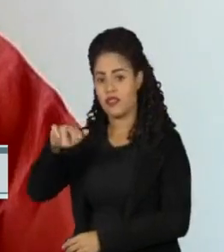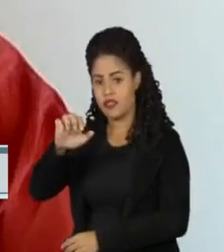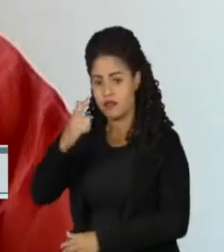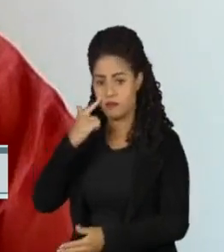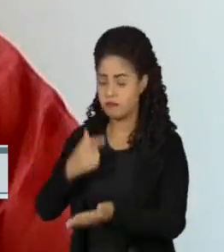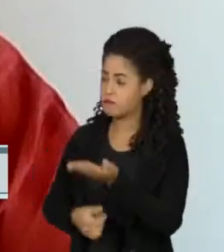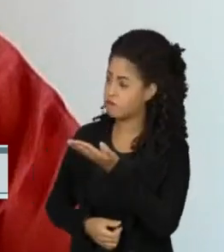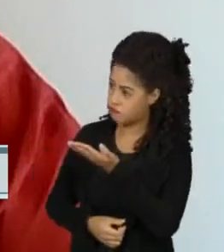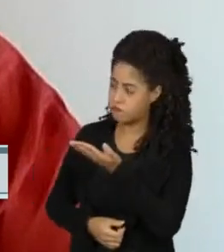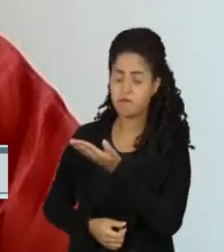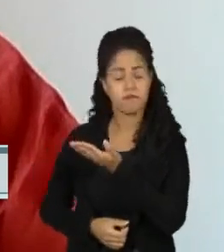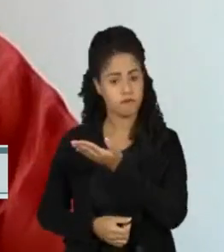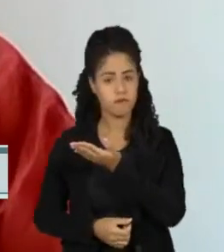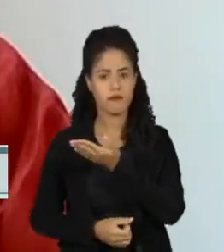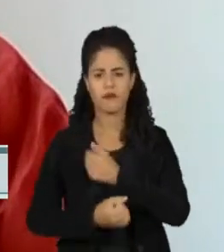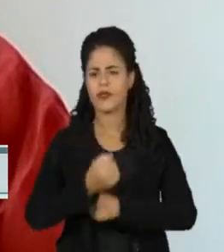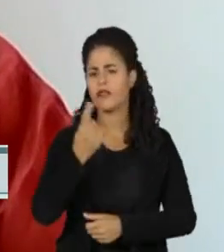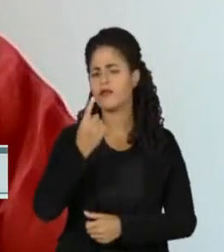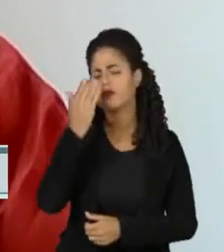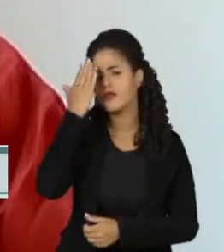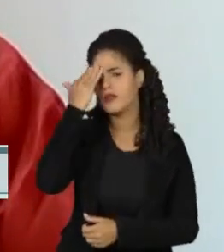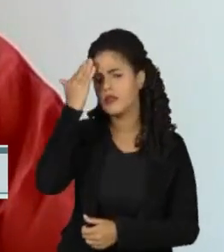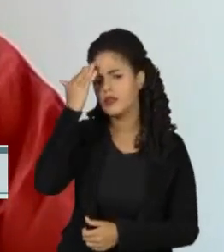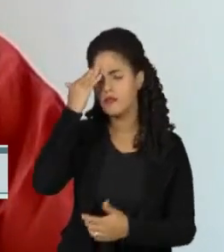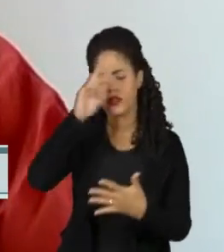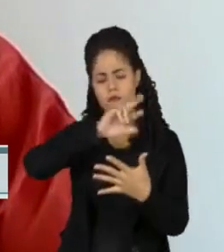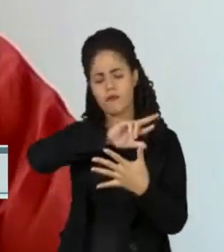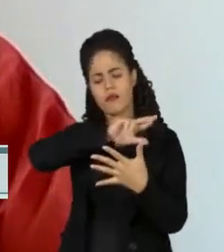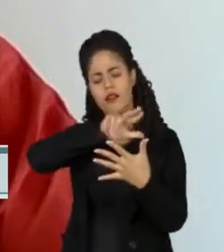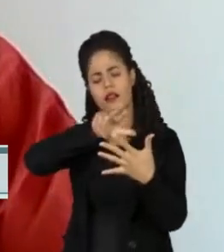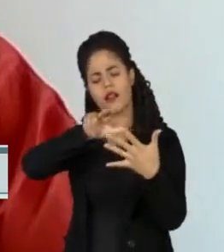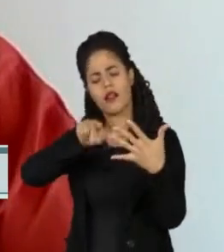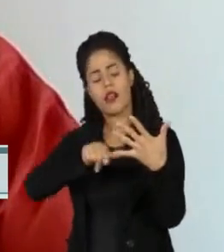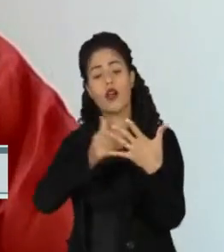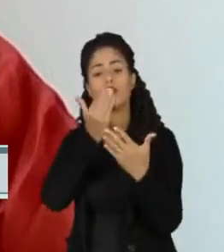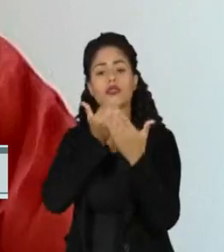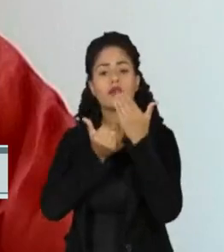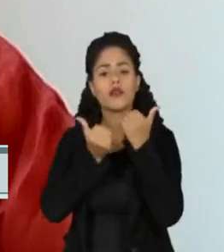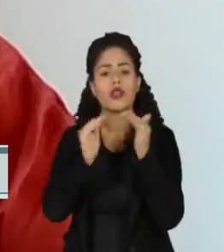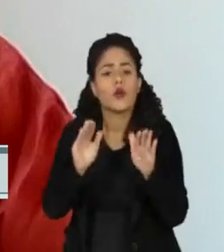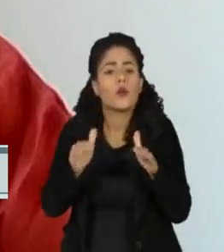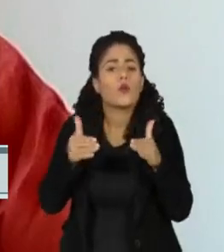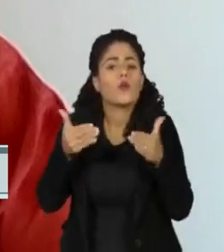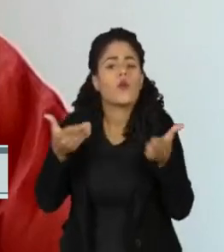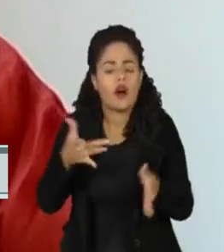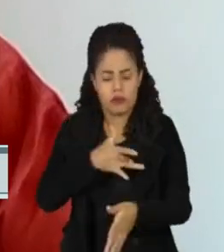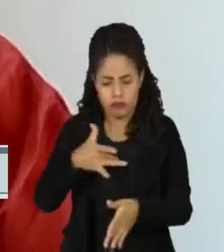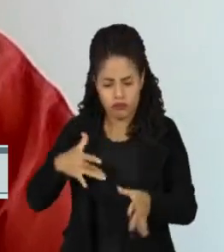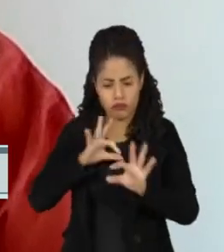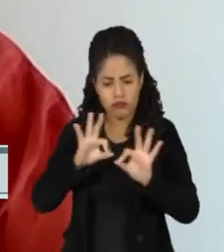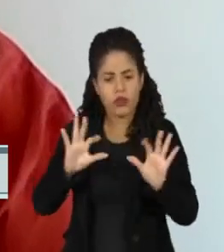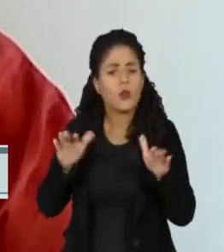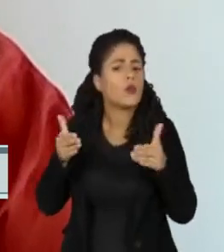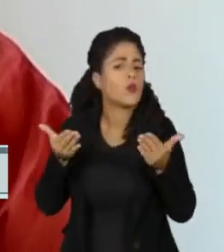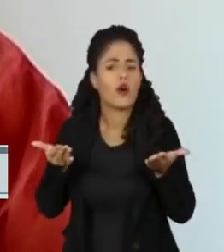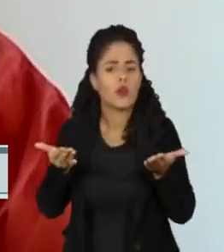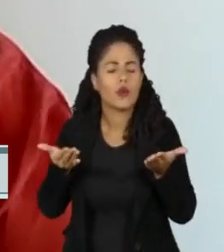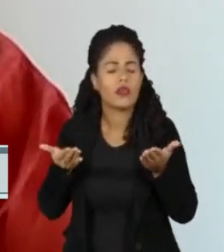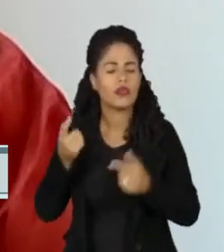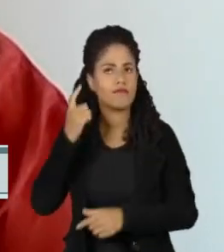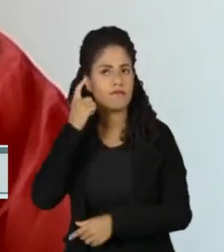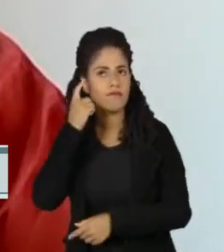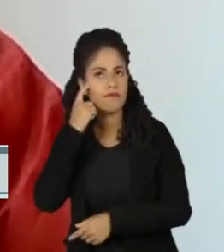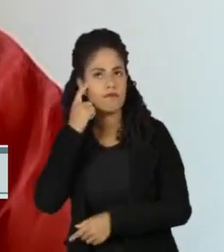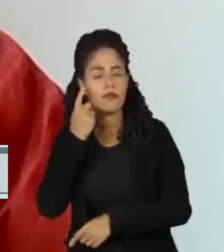A primeira coisa, na verdade, é conhecer os alimentos e quais são os alimentos que a gente considera saudáveis, né? Então, acho que a